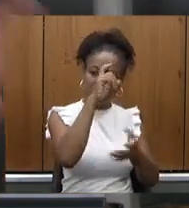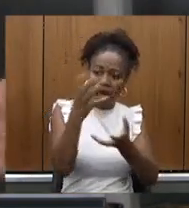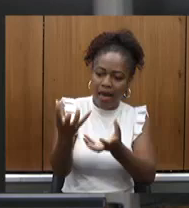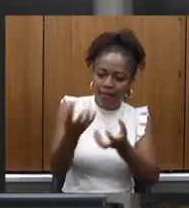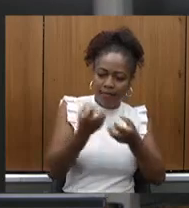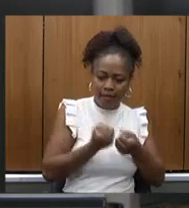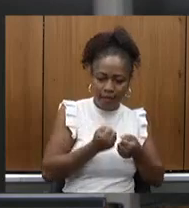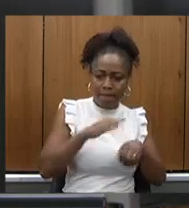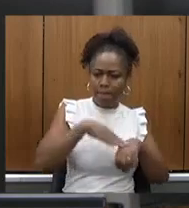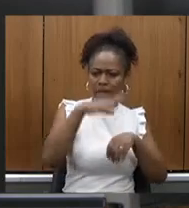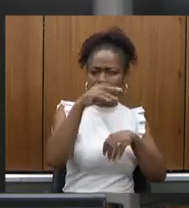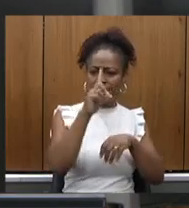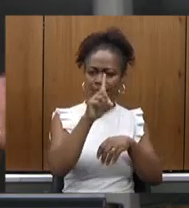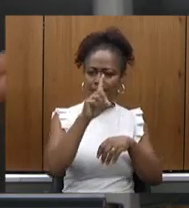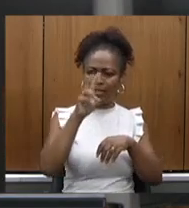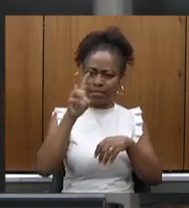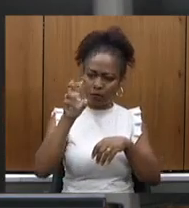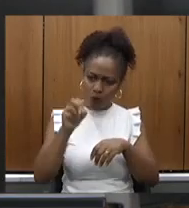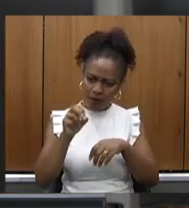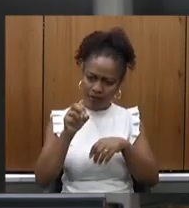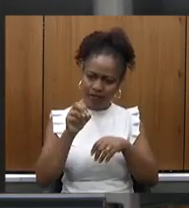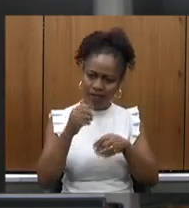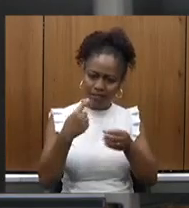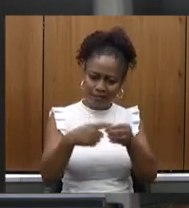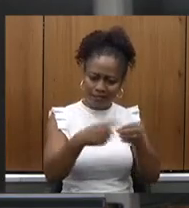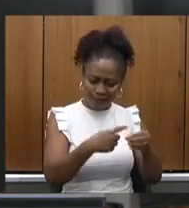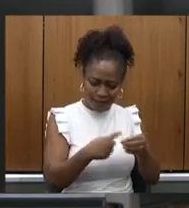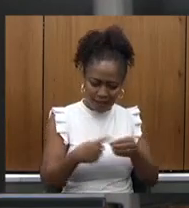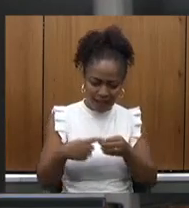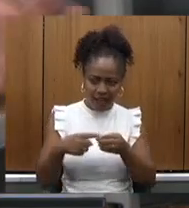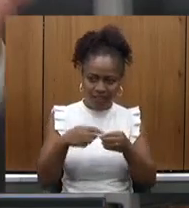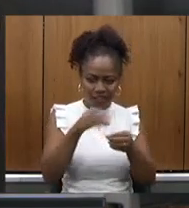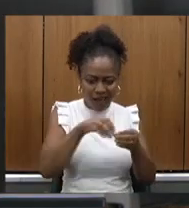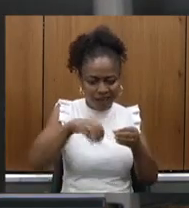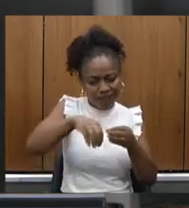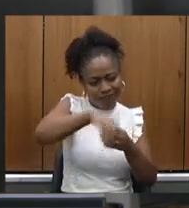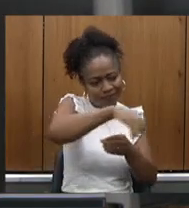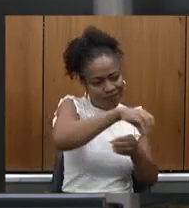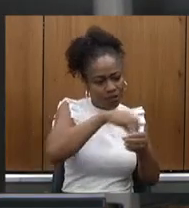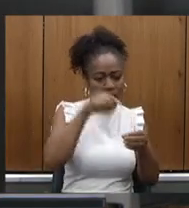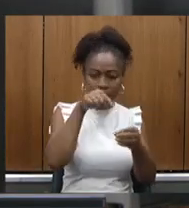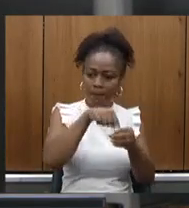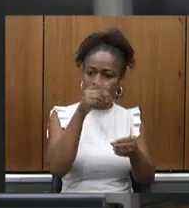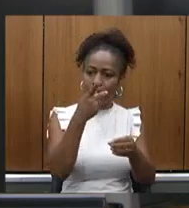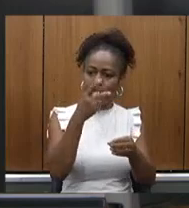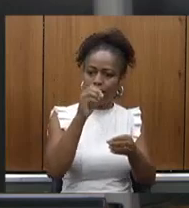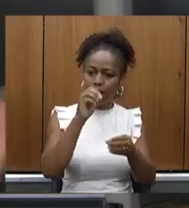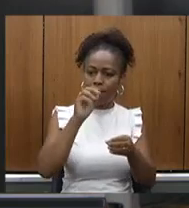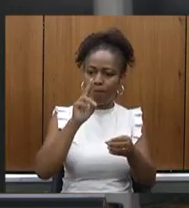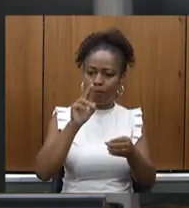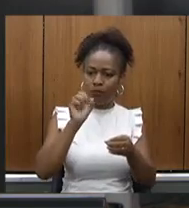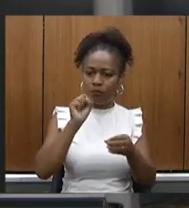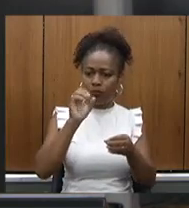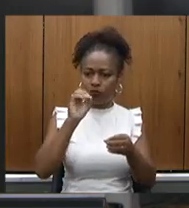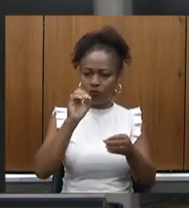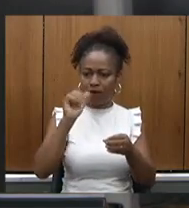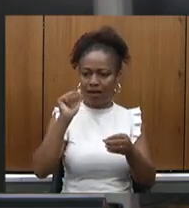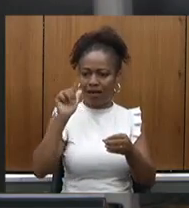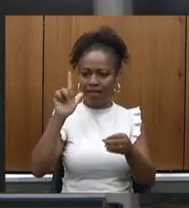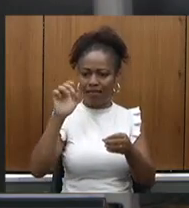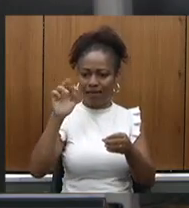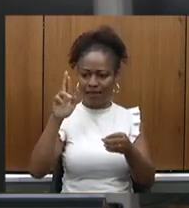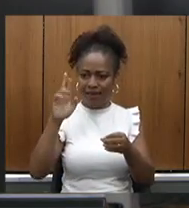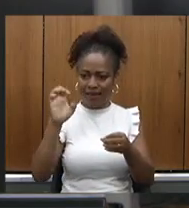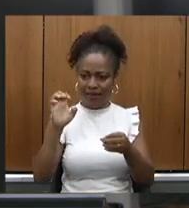que vazem parte da macro região de Pouso Alegre e toda a região então esse nosso compromisso nós